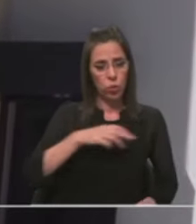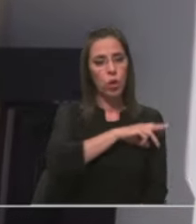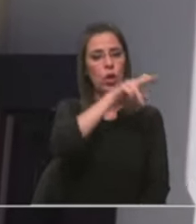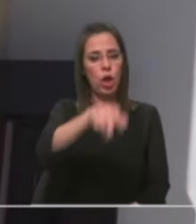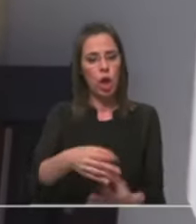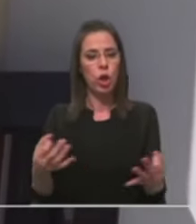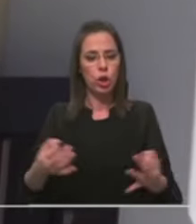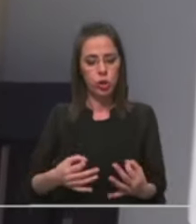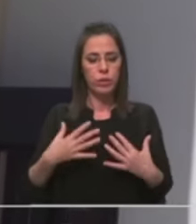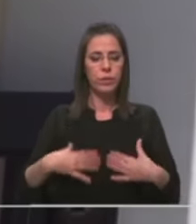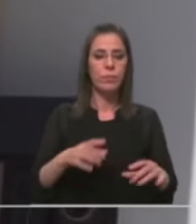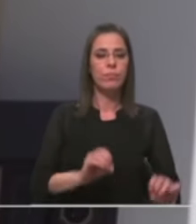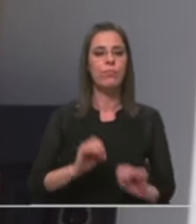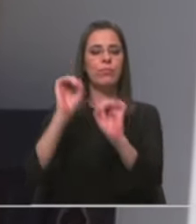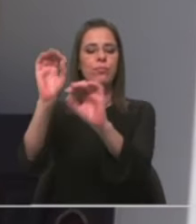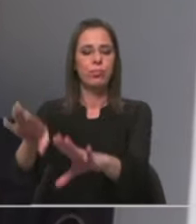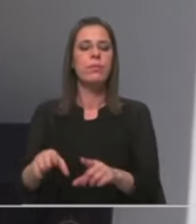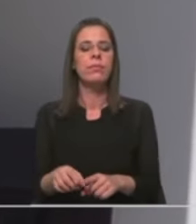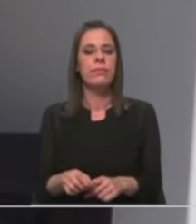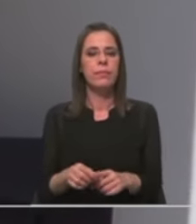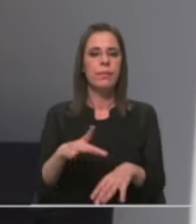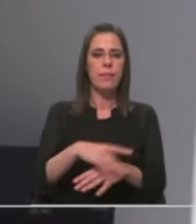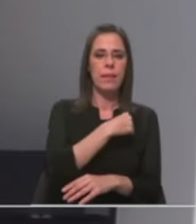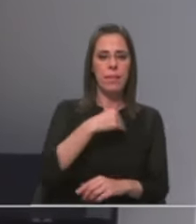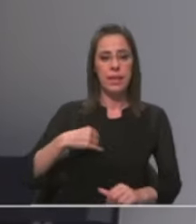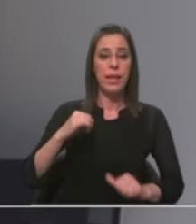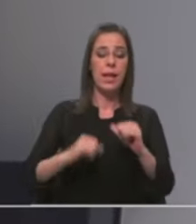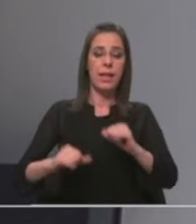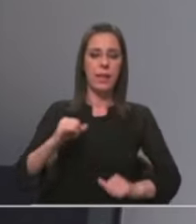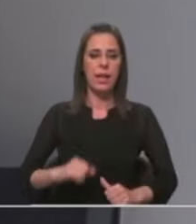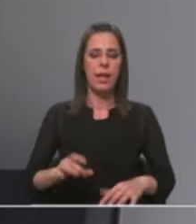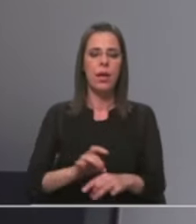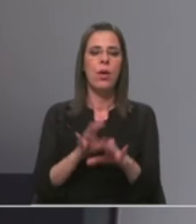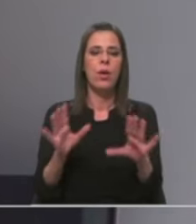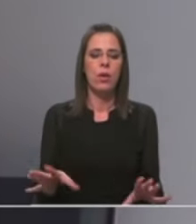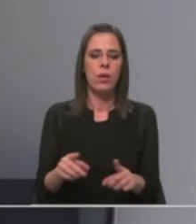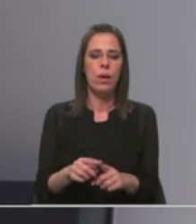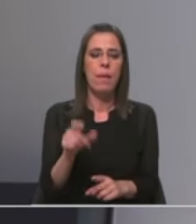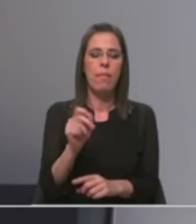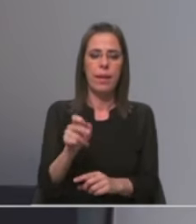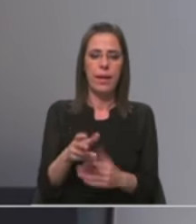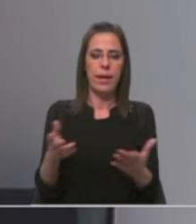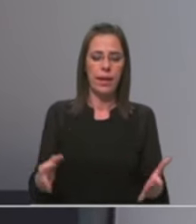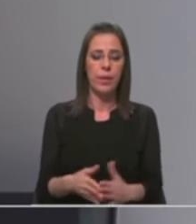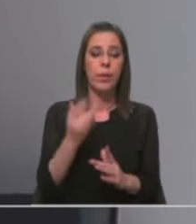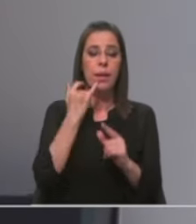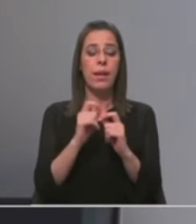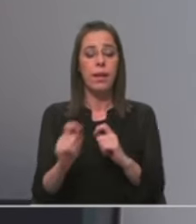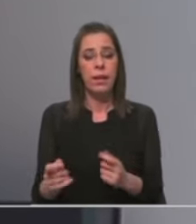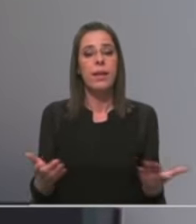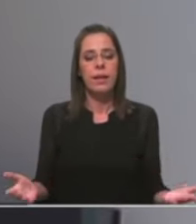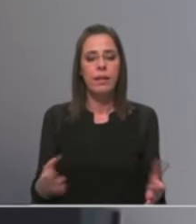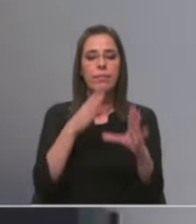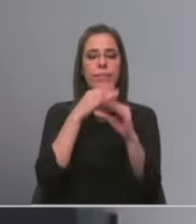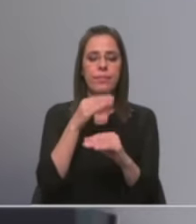local e o corpo foi transportado para a Medicina Legal do Hospital do Barreiro. O Linha Aberta esteve